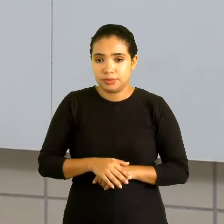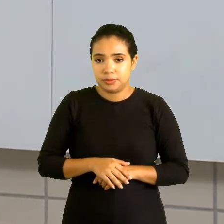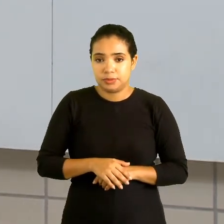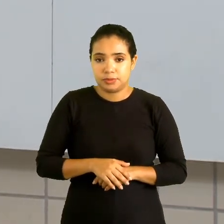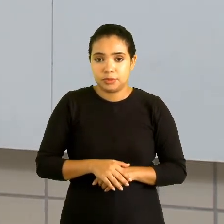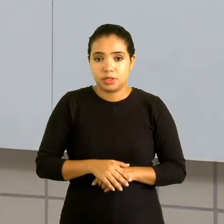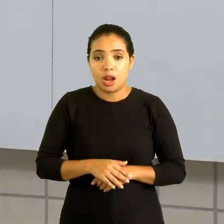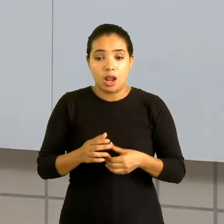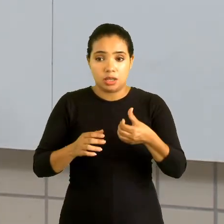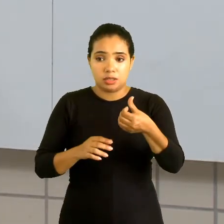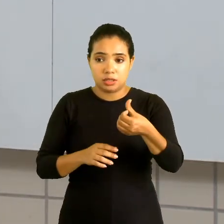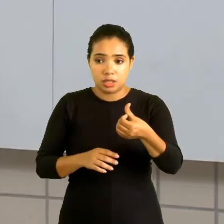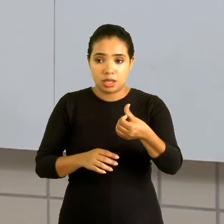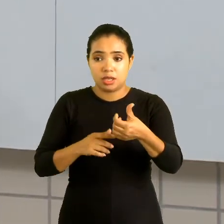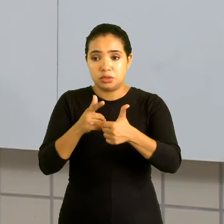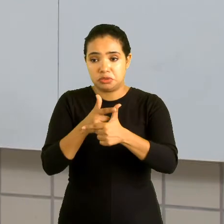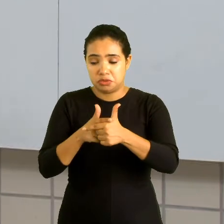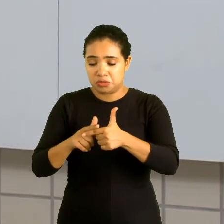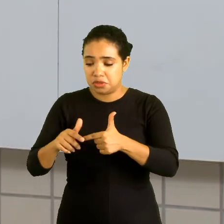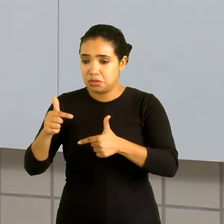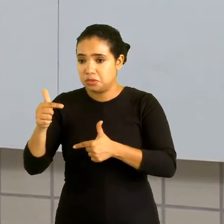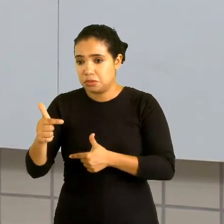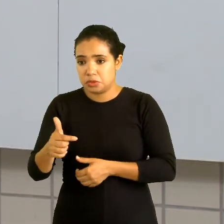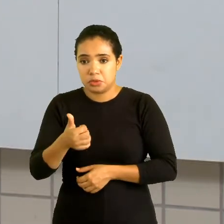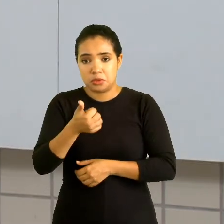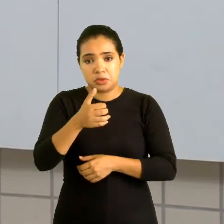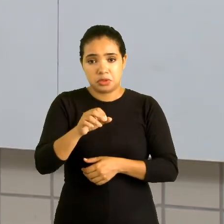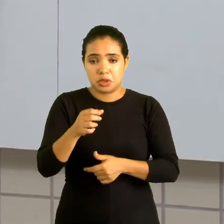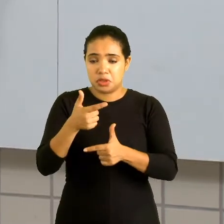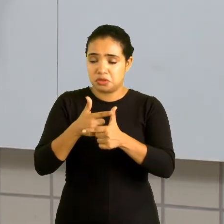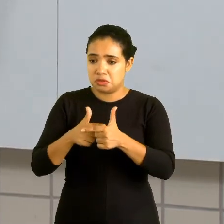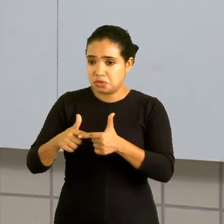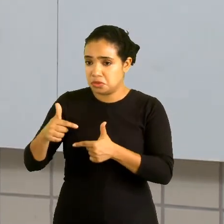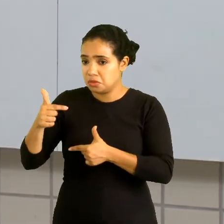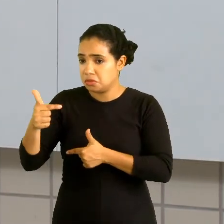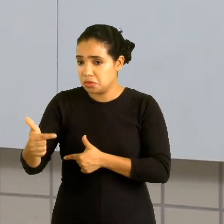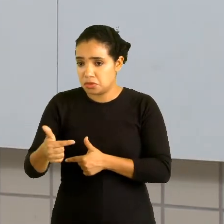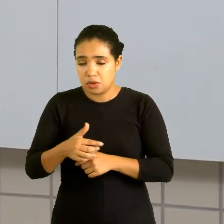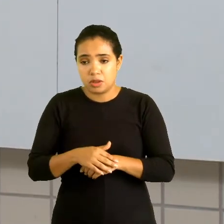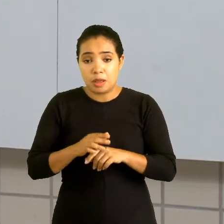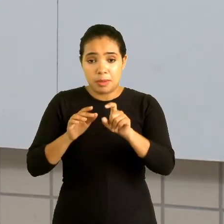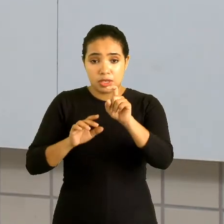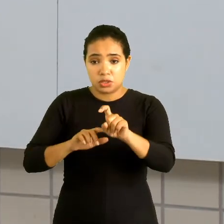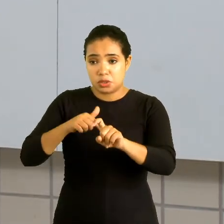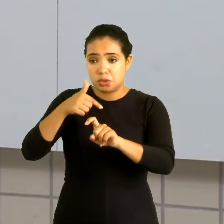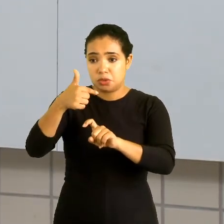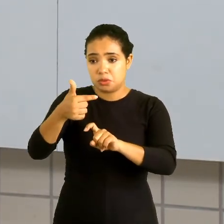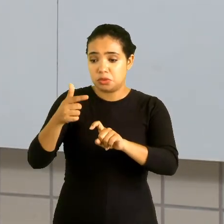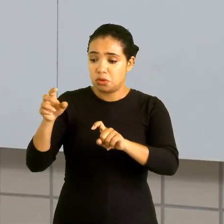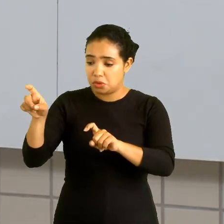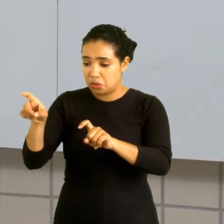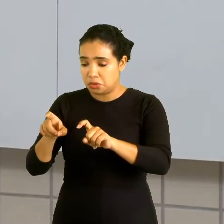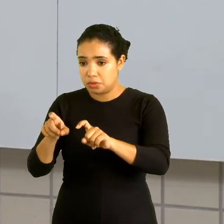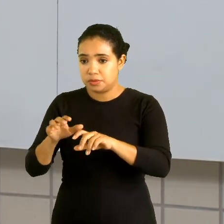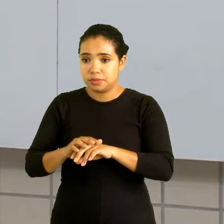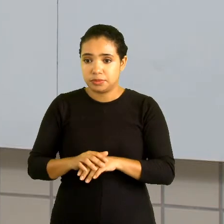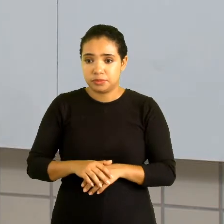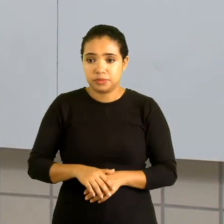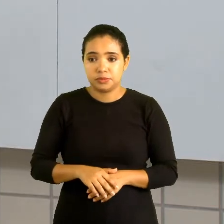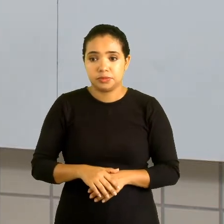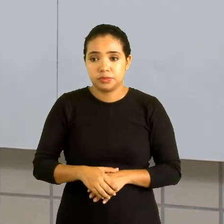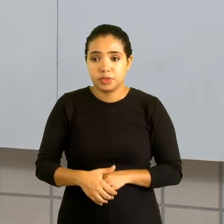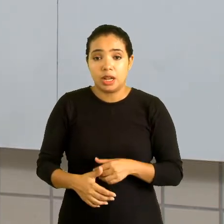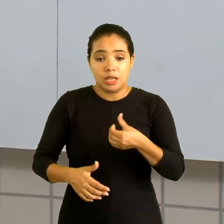Parte literal dividida por parte literal. 6 dividido por 2, eu tenho 3. Parte